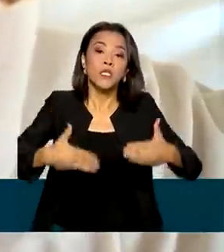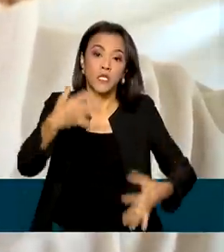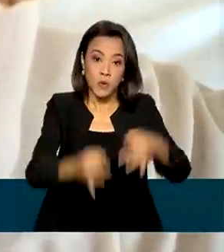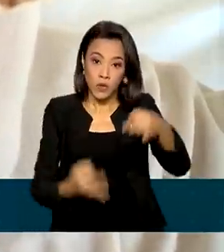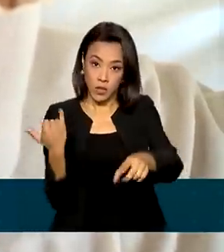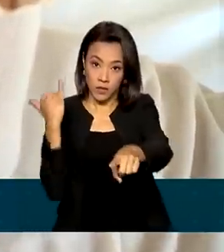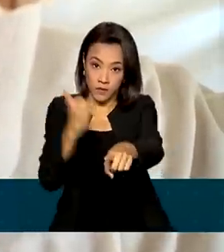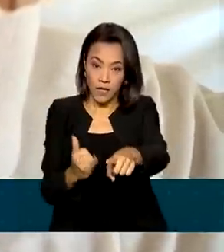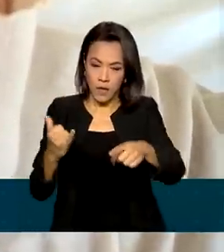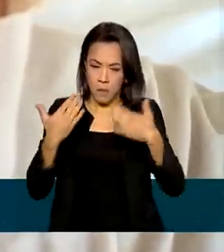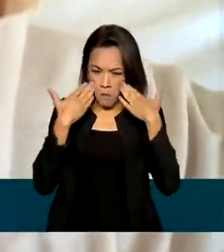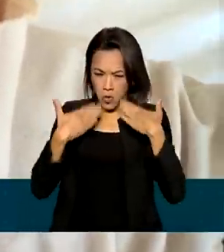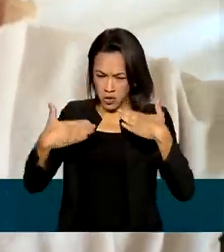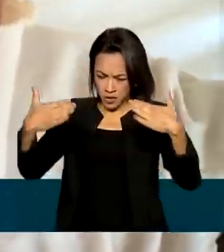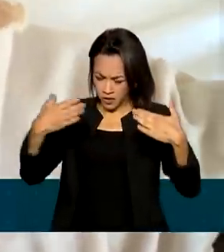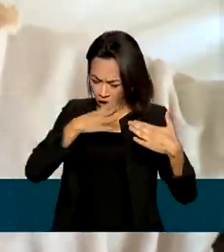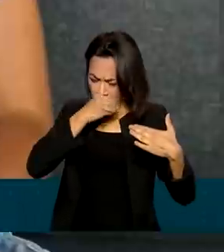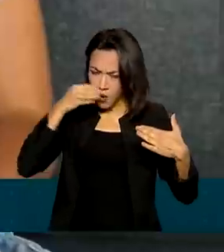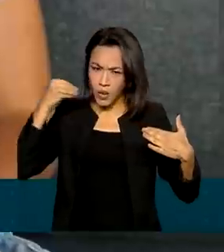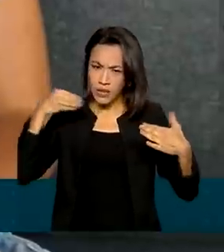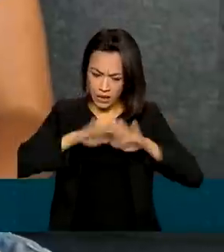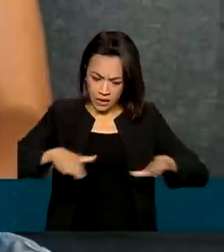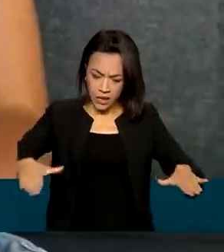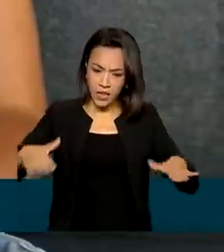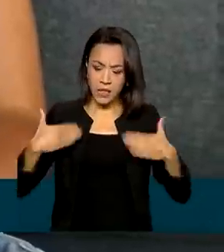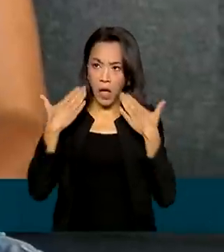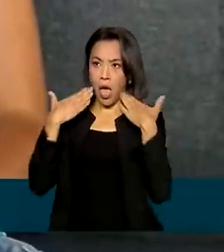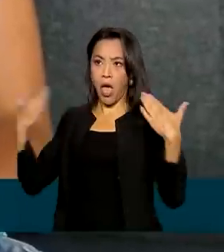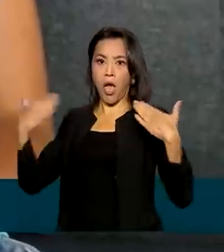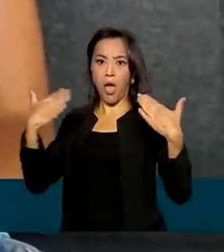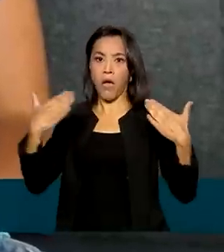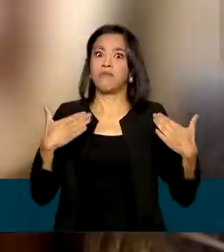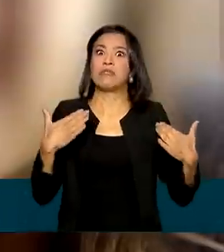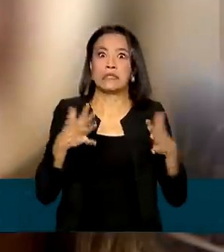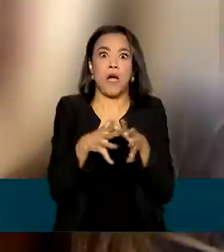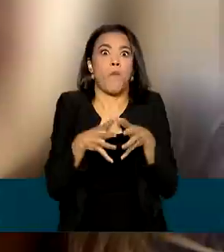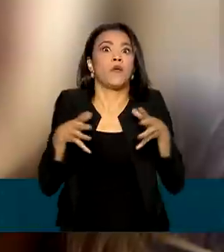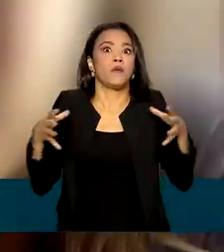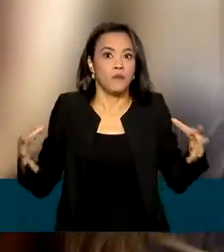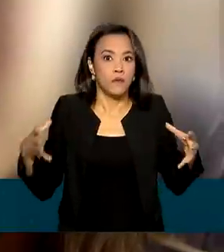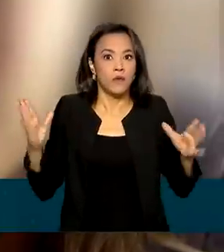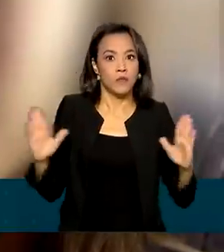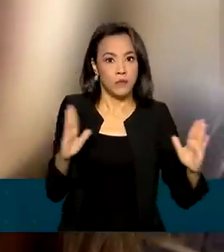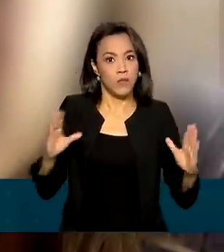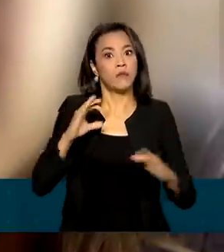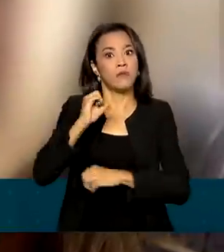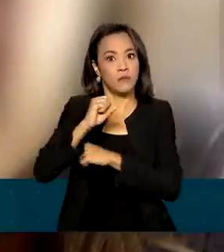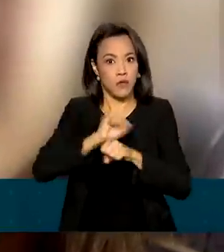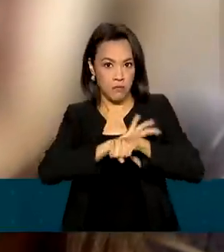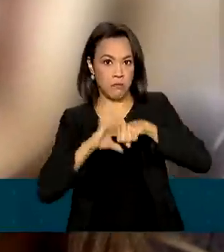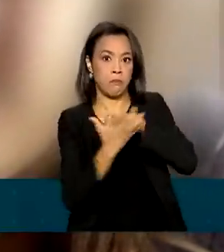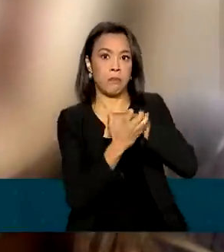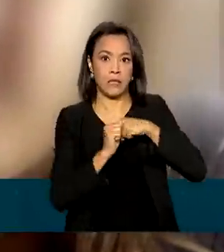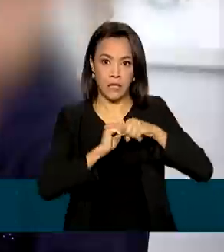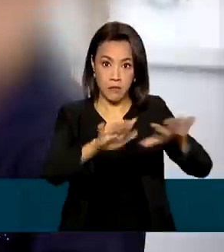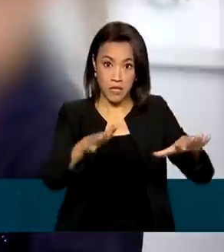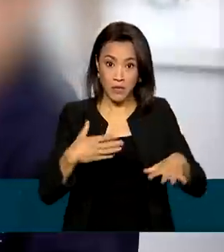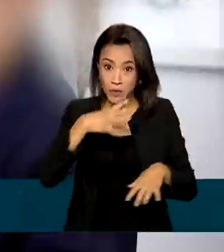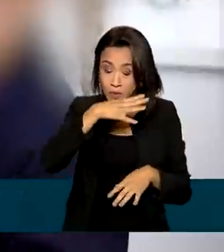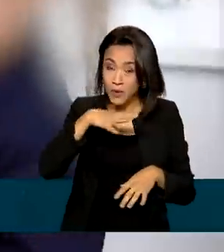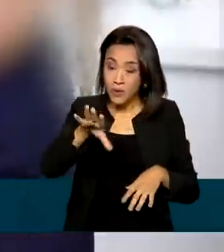de crianças e adolescentes à internet aumentou durante a pandemia, o que fez com que os jovens ficassem mais